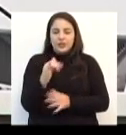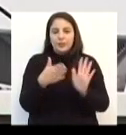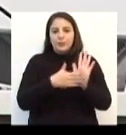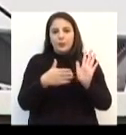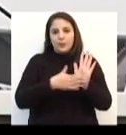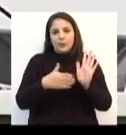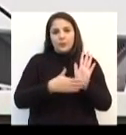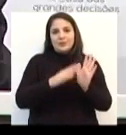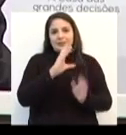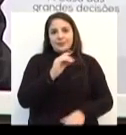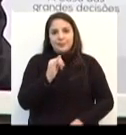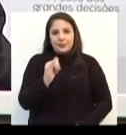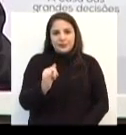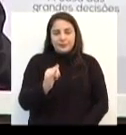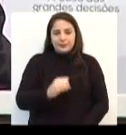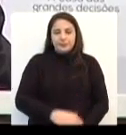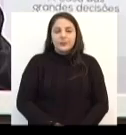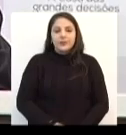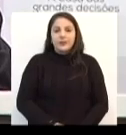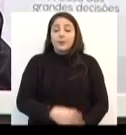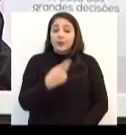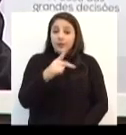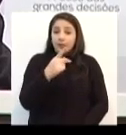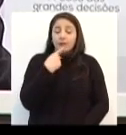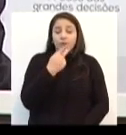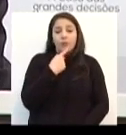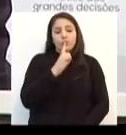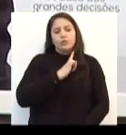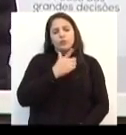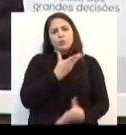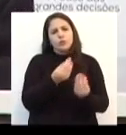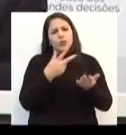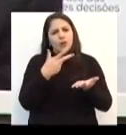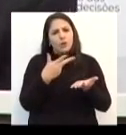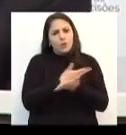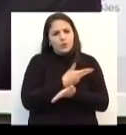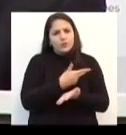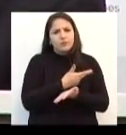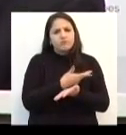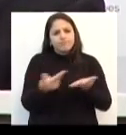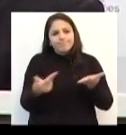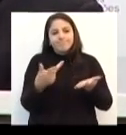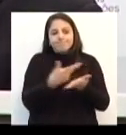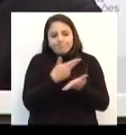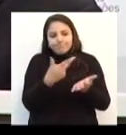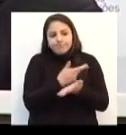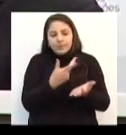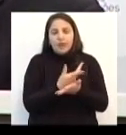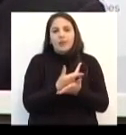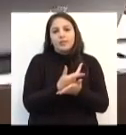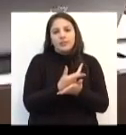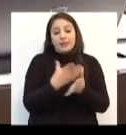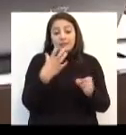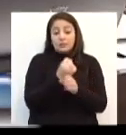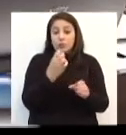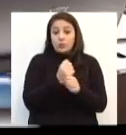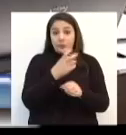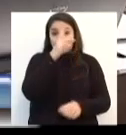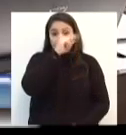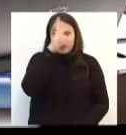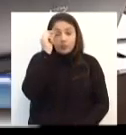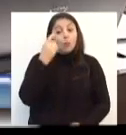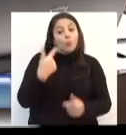proponente da CPI. Para ele existiram irregularidades na prestação de contas da Prefeitura, que teria